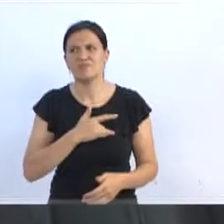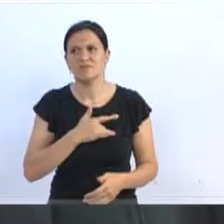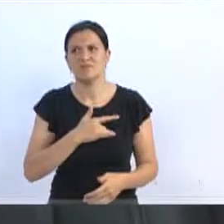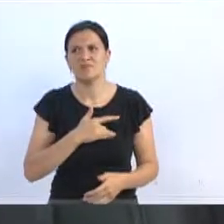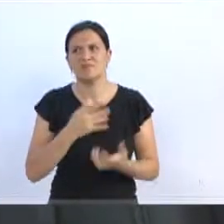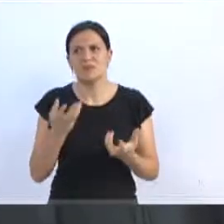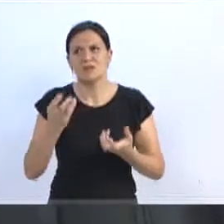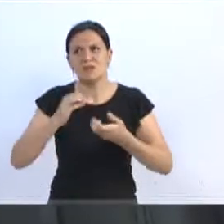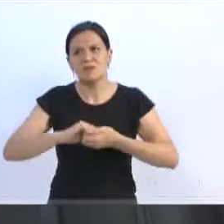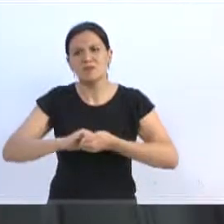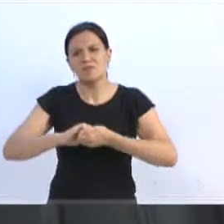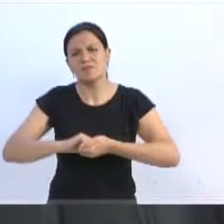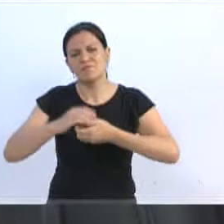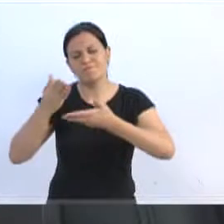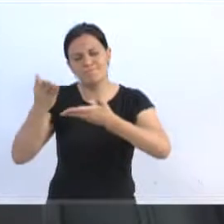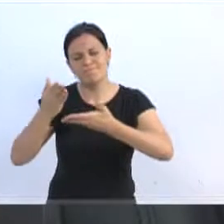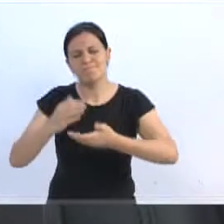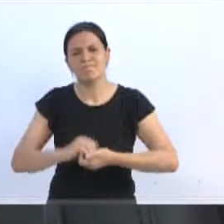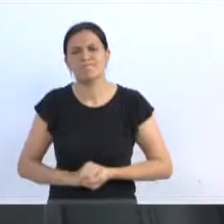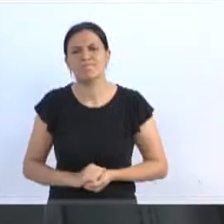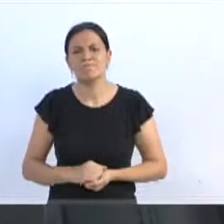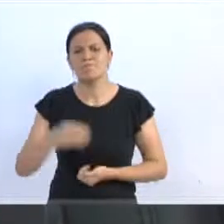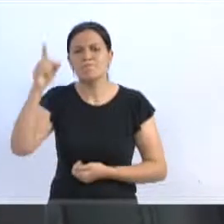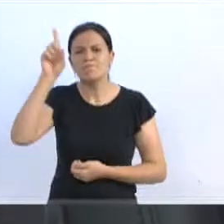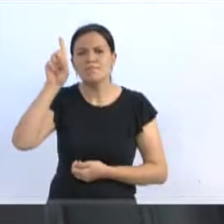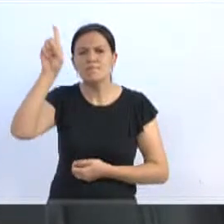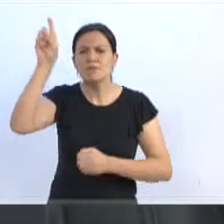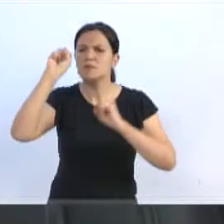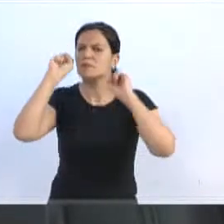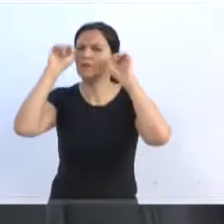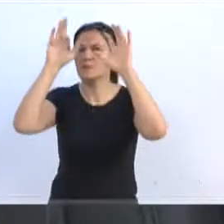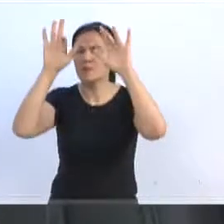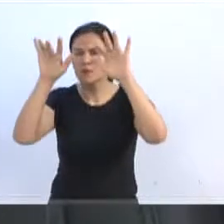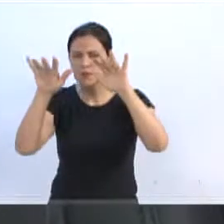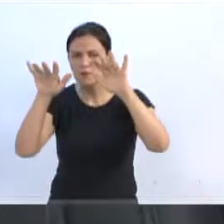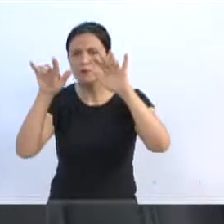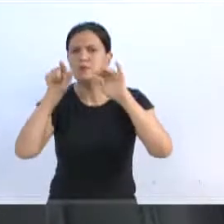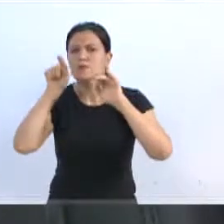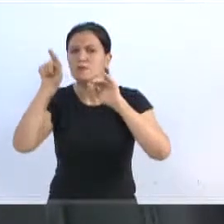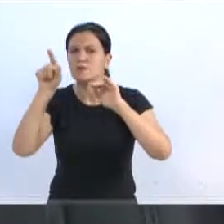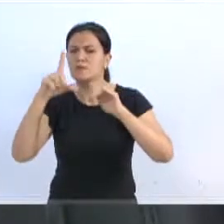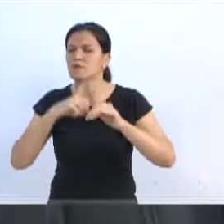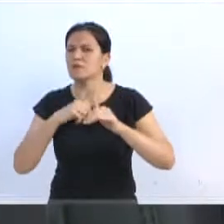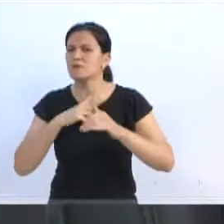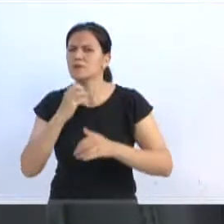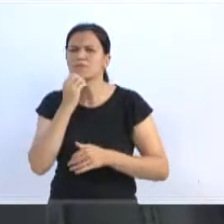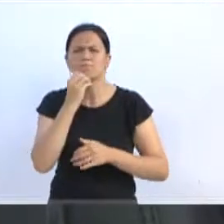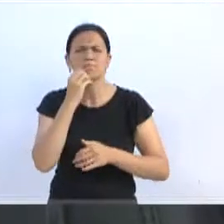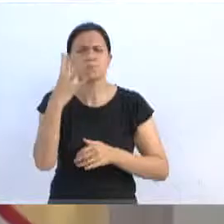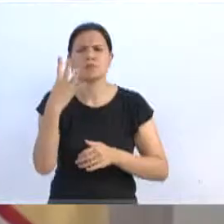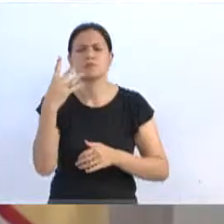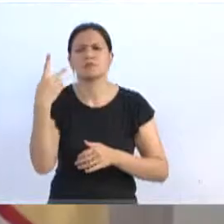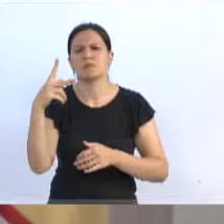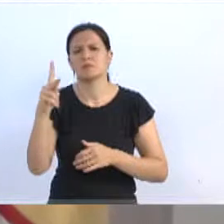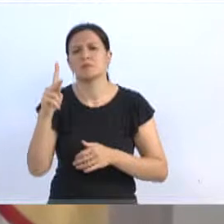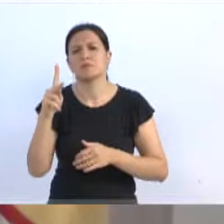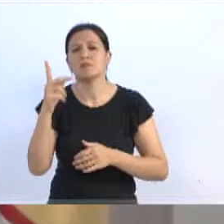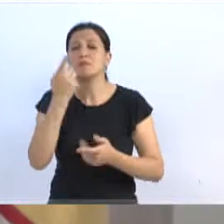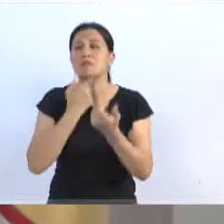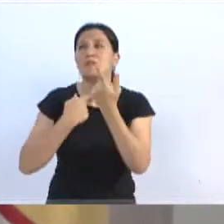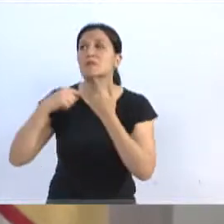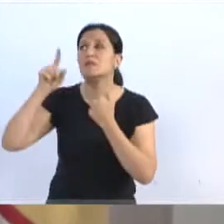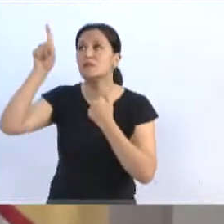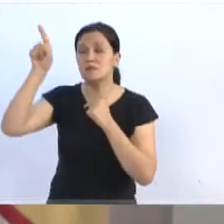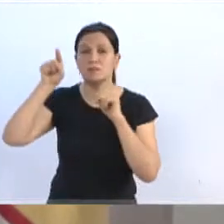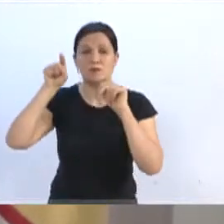desejar a você, Jean, que Deus te abençoe, que você tenha tudo de bom aí, e que, se for da vontade dele,